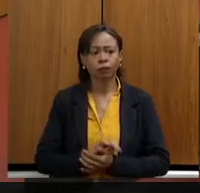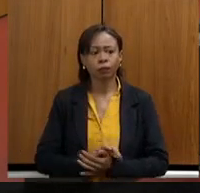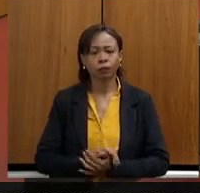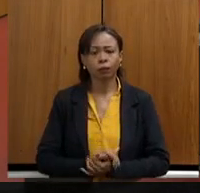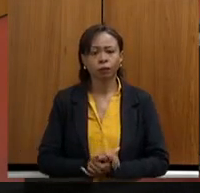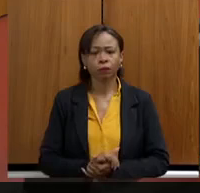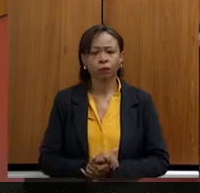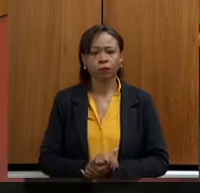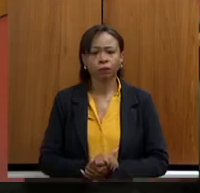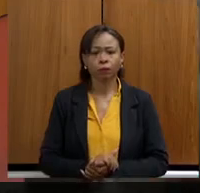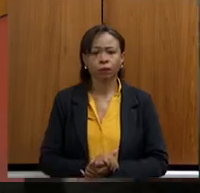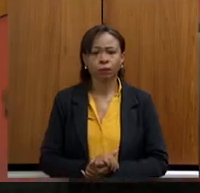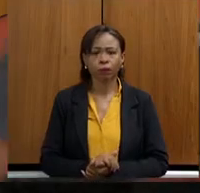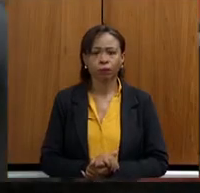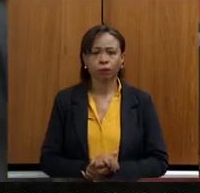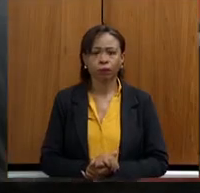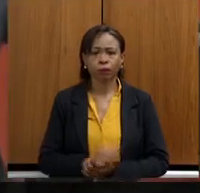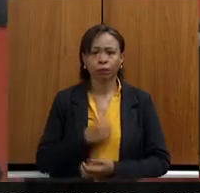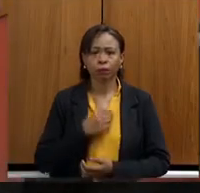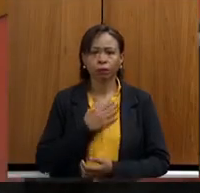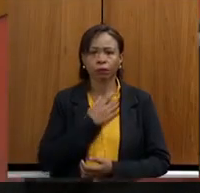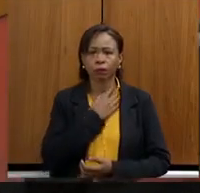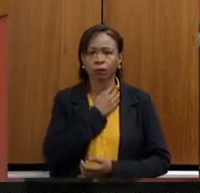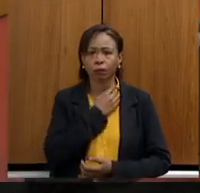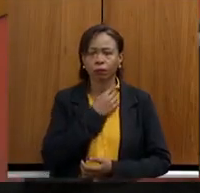Eu queria saber quais são os outros.